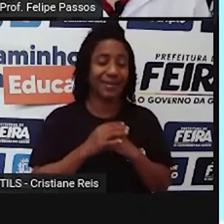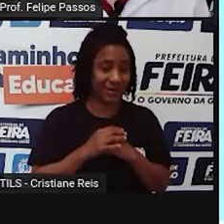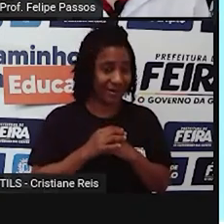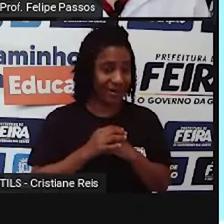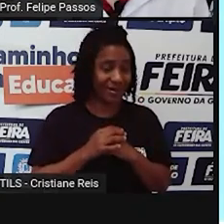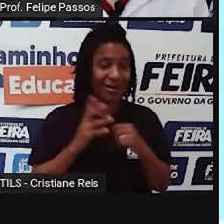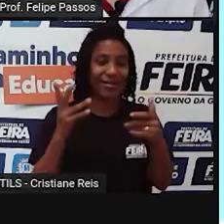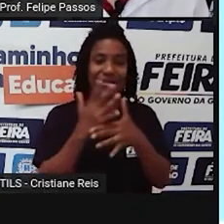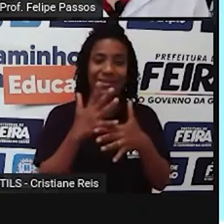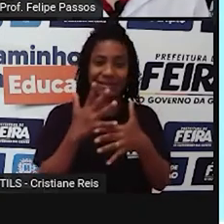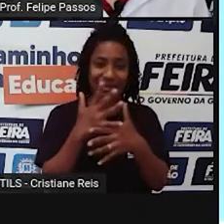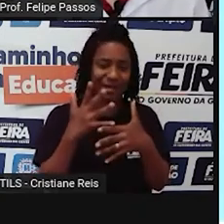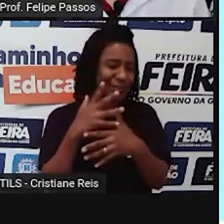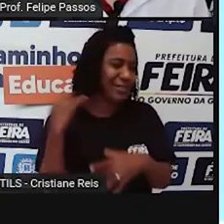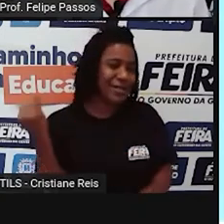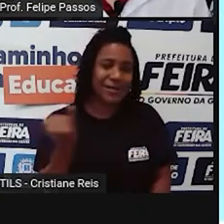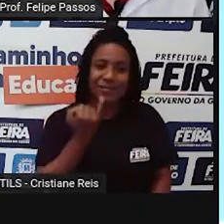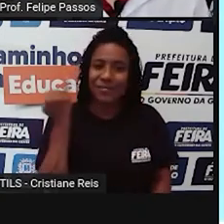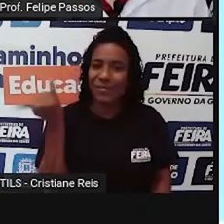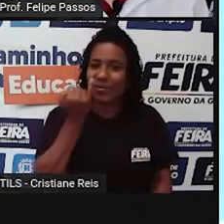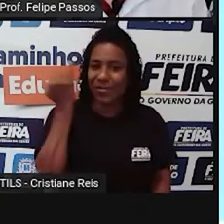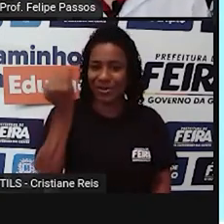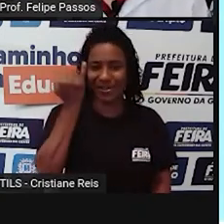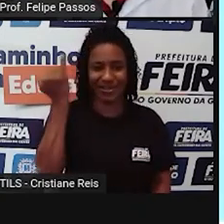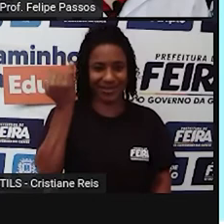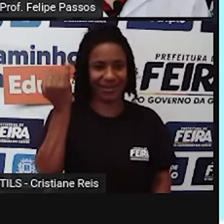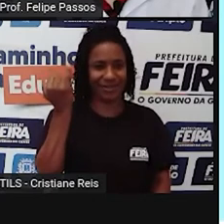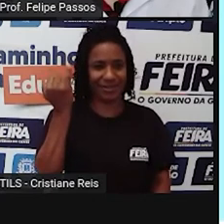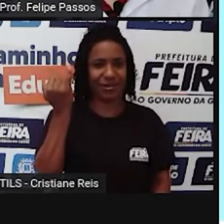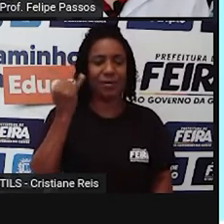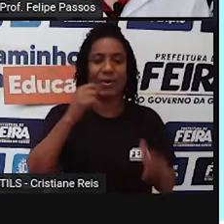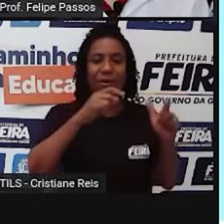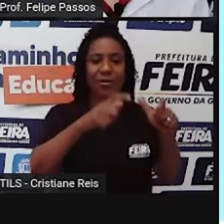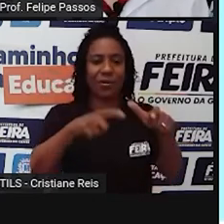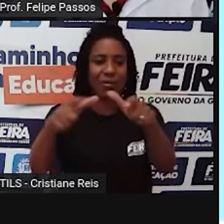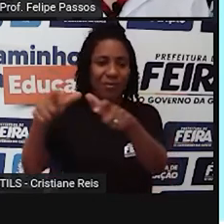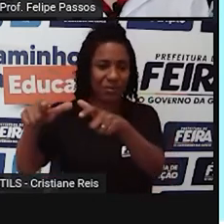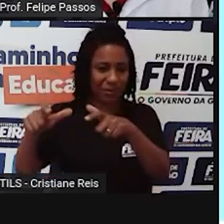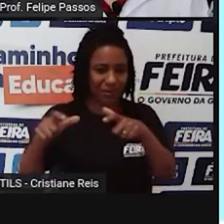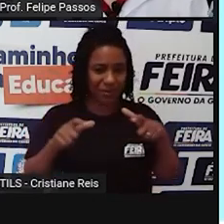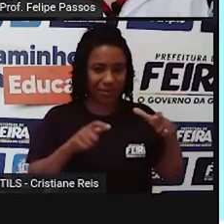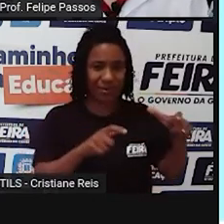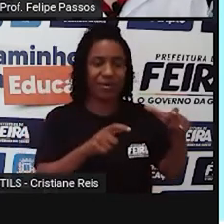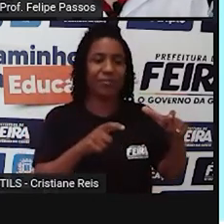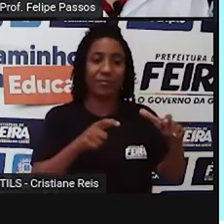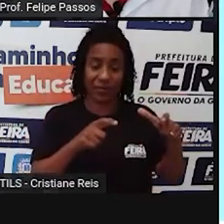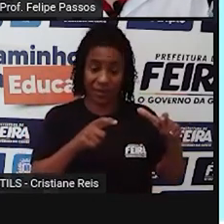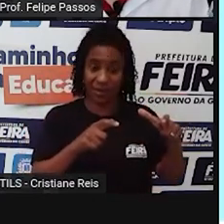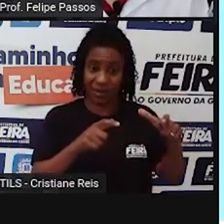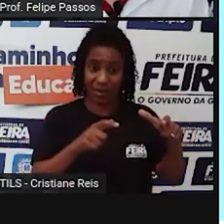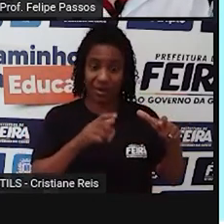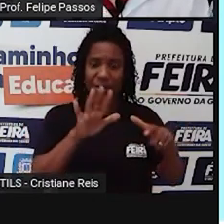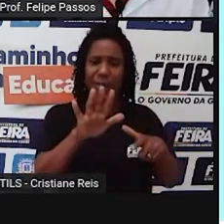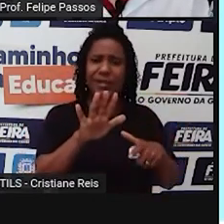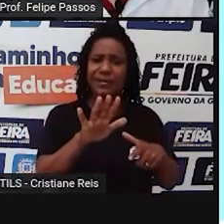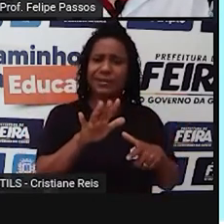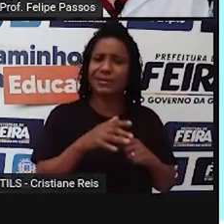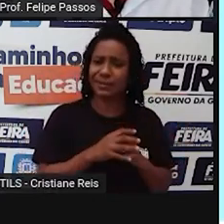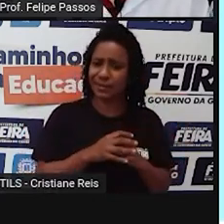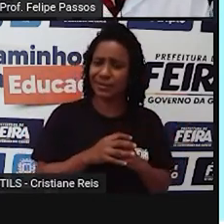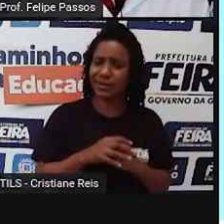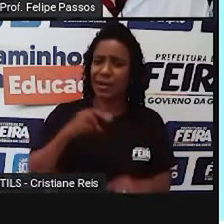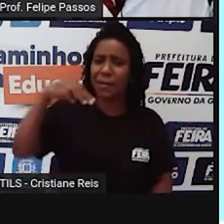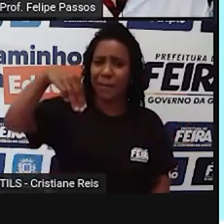tem grande importância pra região. Um exemplo. Sabia que Feira de Santana é considerada uma metrópole? É uma